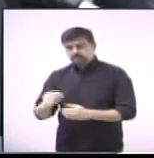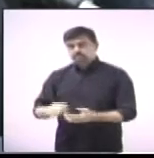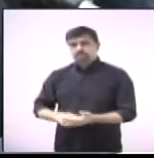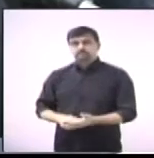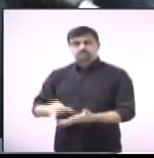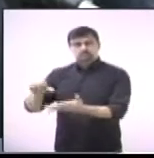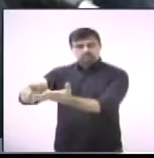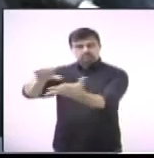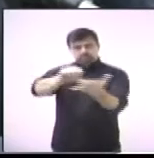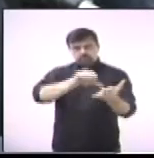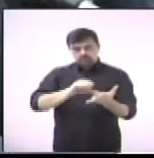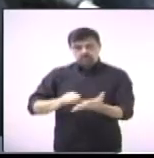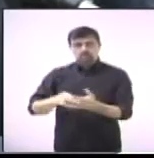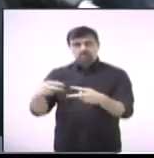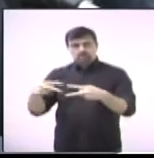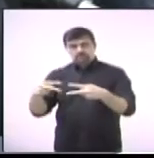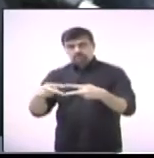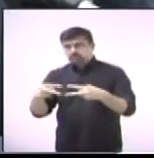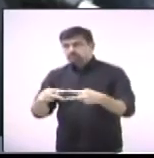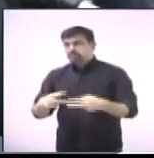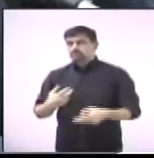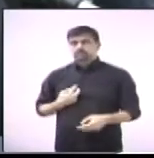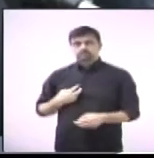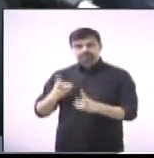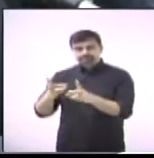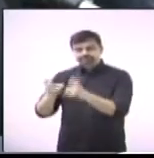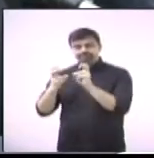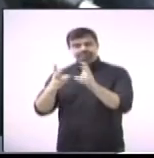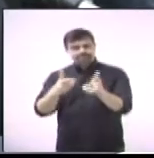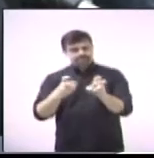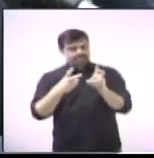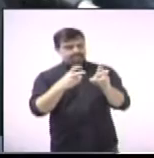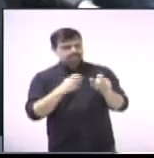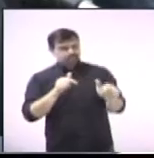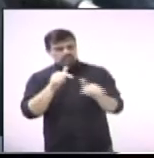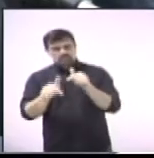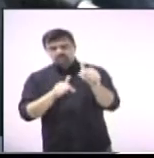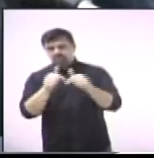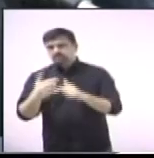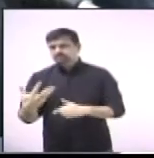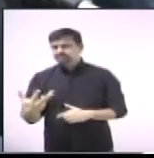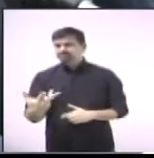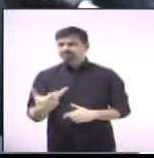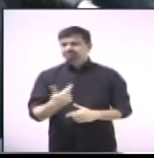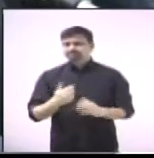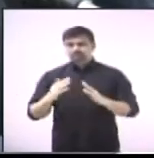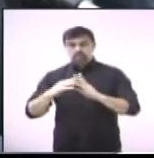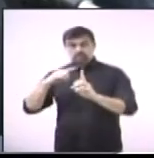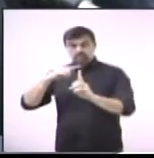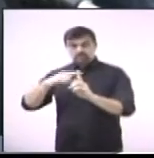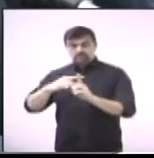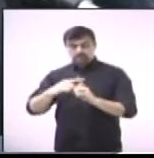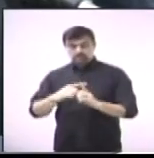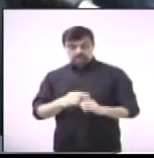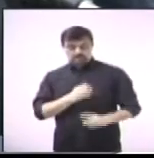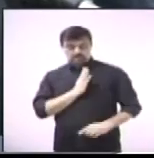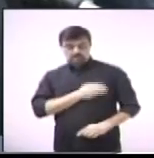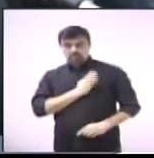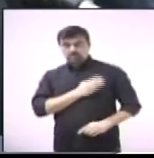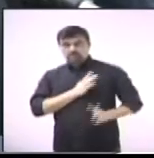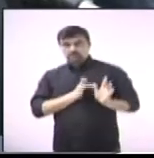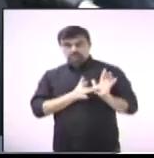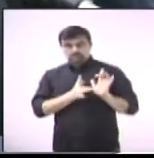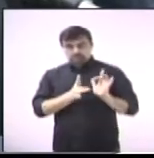município. Está aí para todos nós ver o trabalho fantástico da Igreja Sagrado Coração de Jesus.